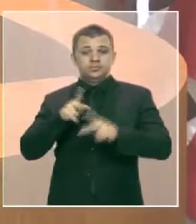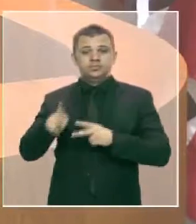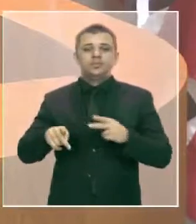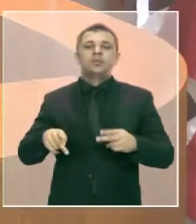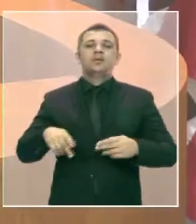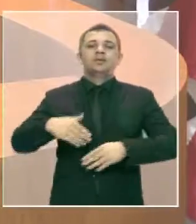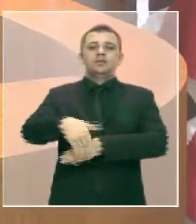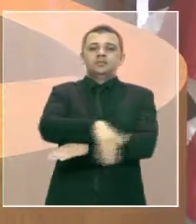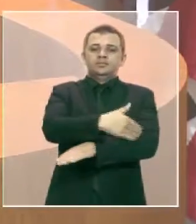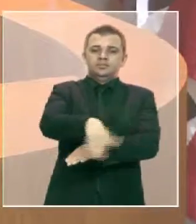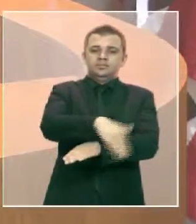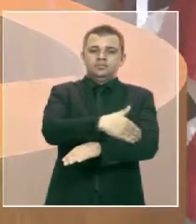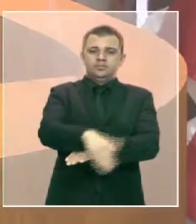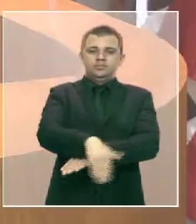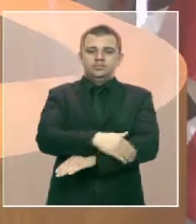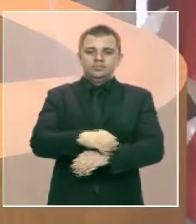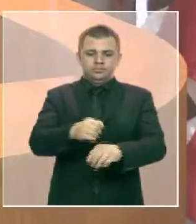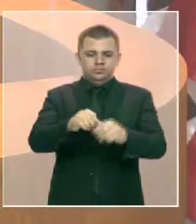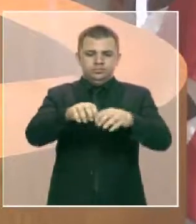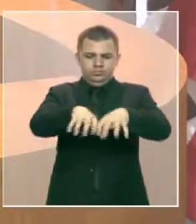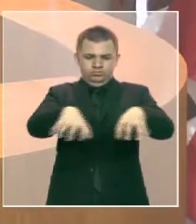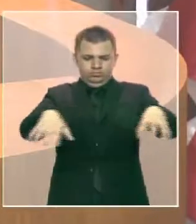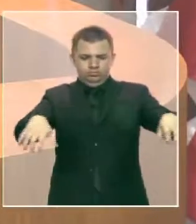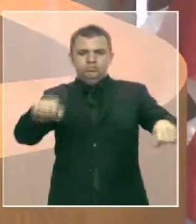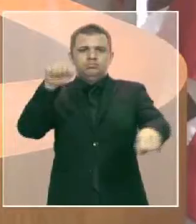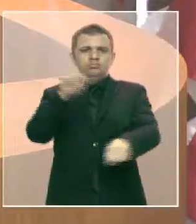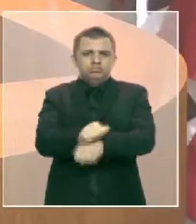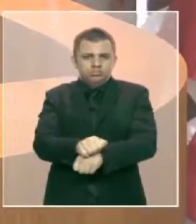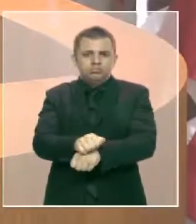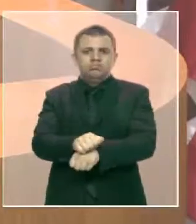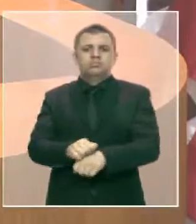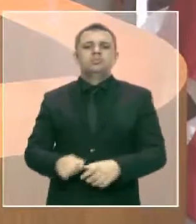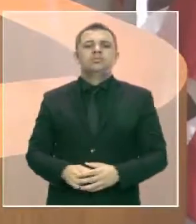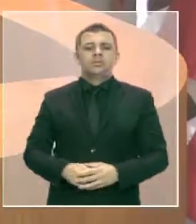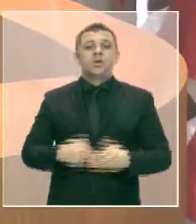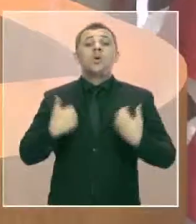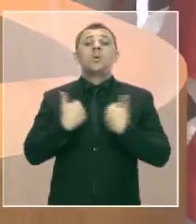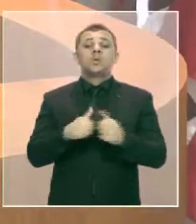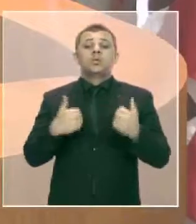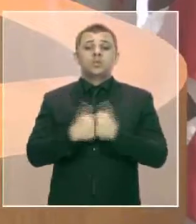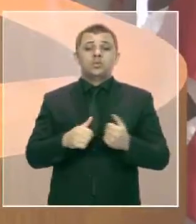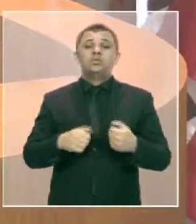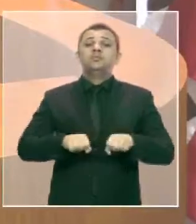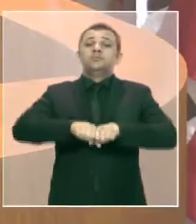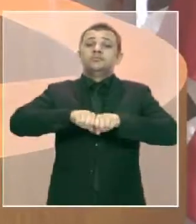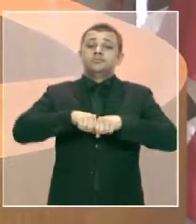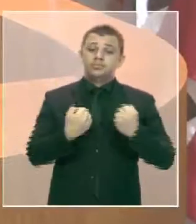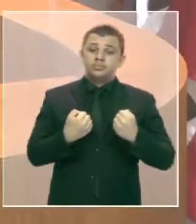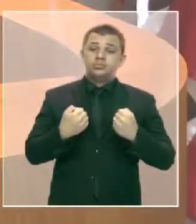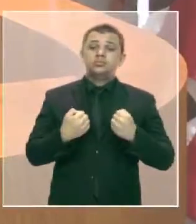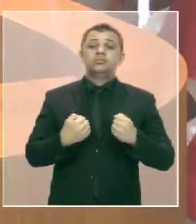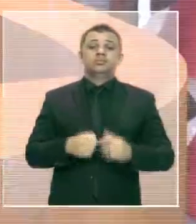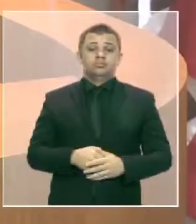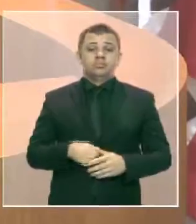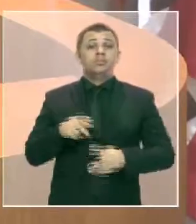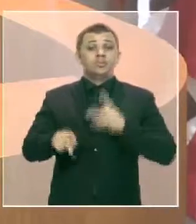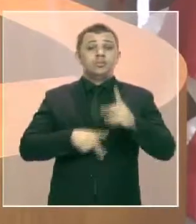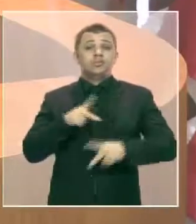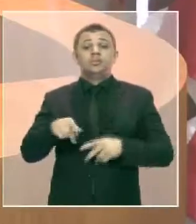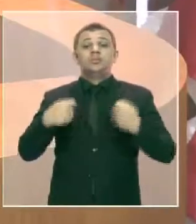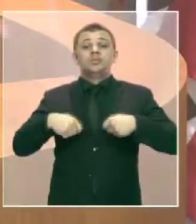Um ônibus também ficou no prego. A população teve que descer do ônibus, caminhar mais de 600 metros,